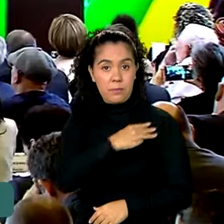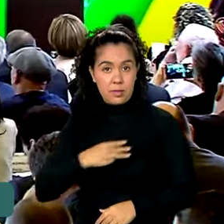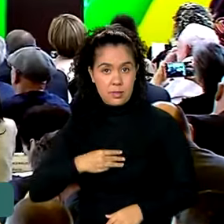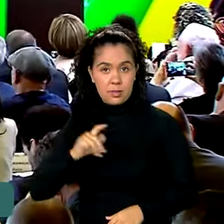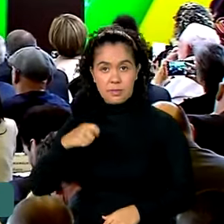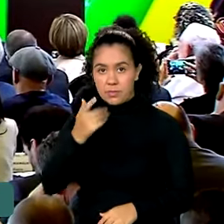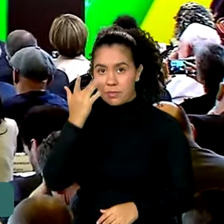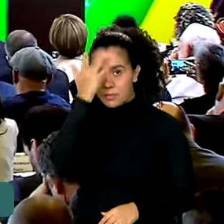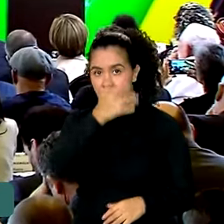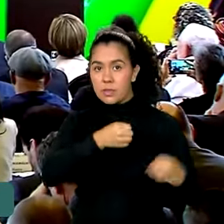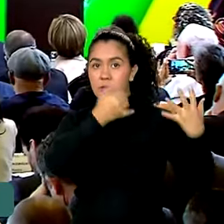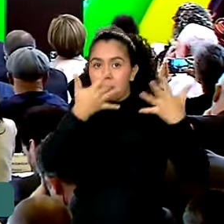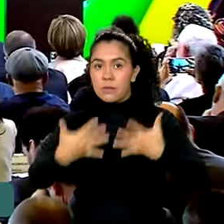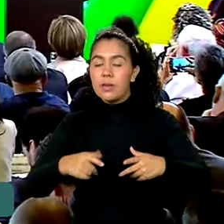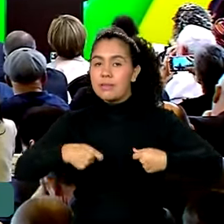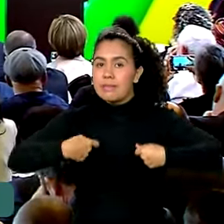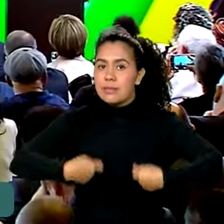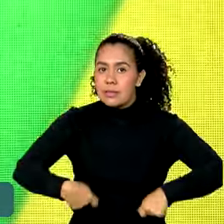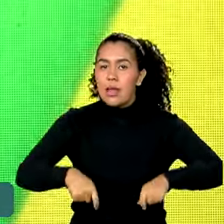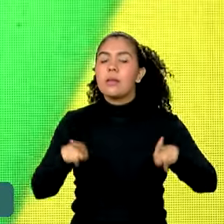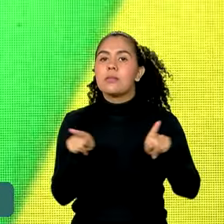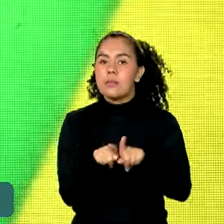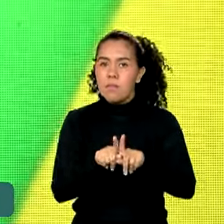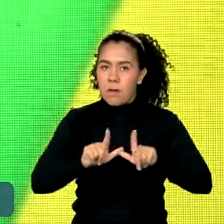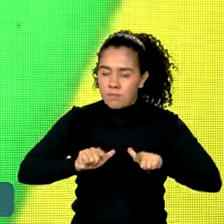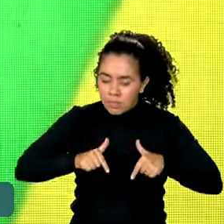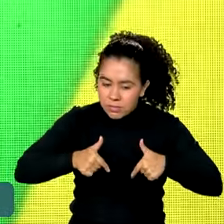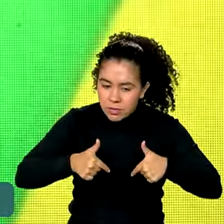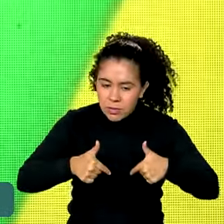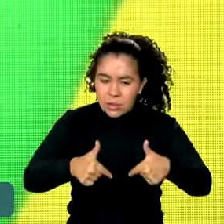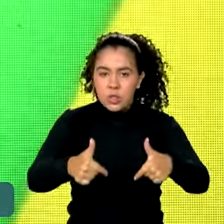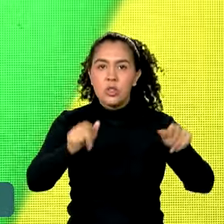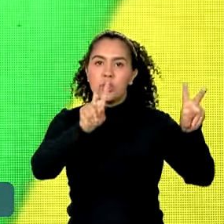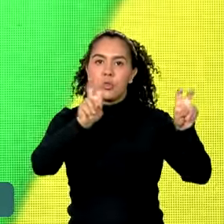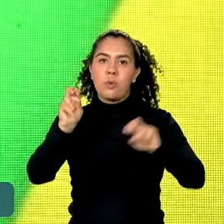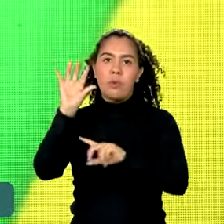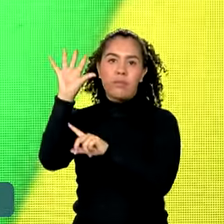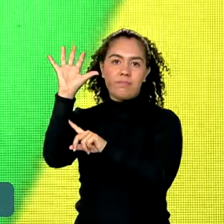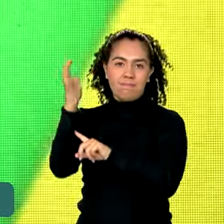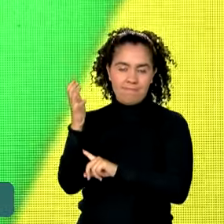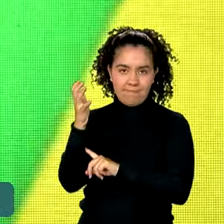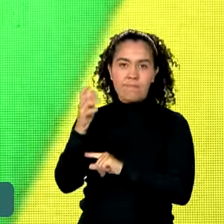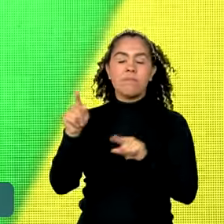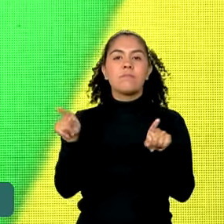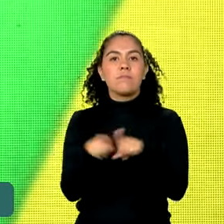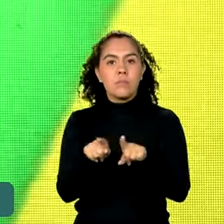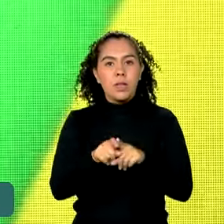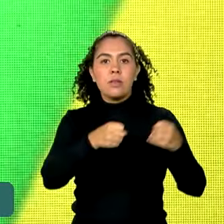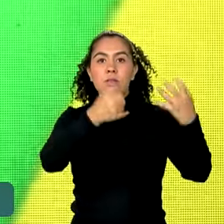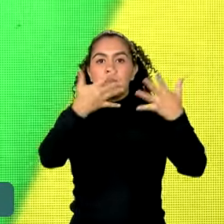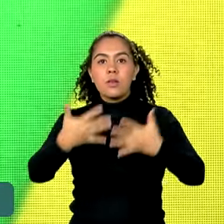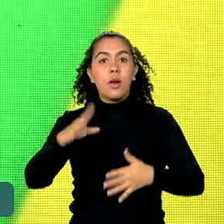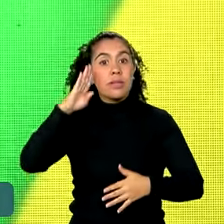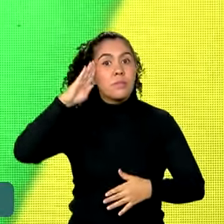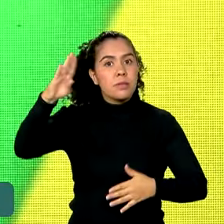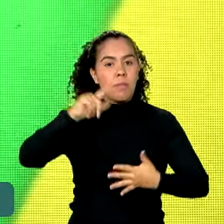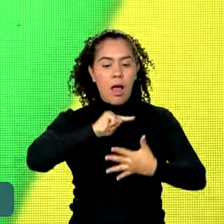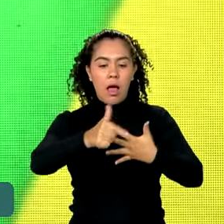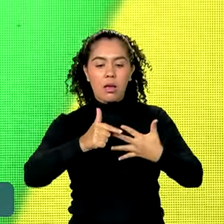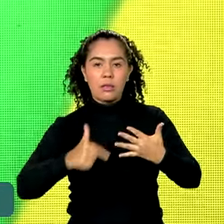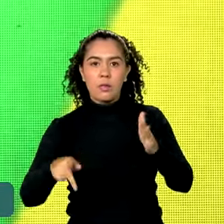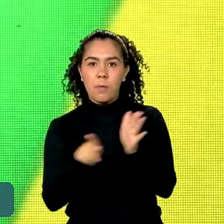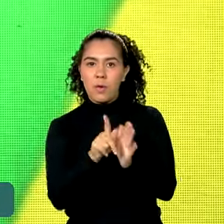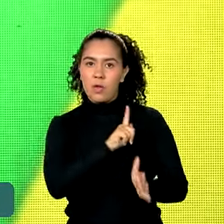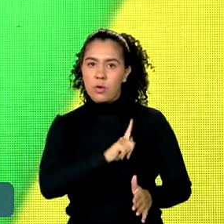enfatizou a necessidade de enfrentar os desafios climáticos e destacou as ações do governo para apoiar as regiões